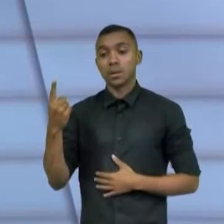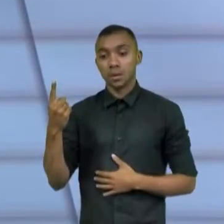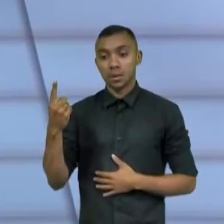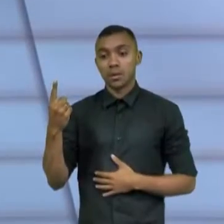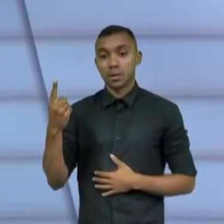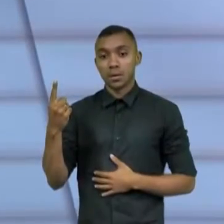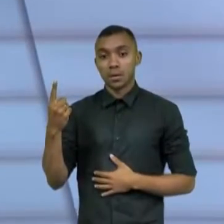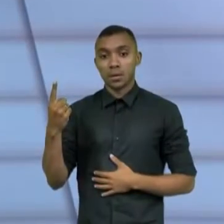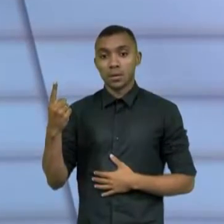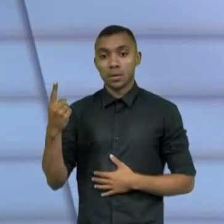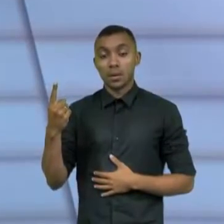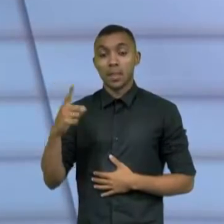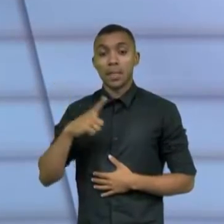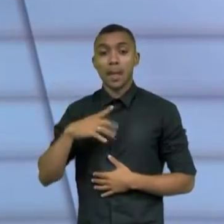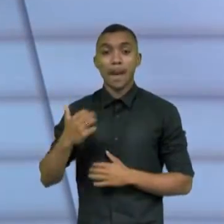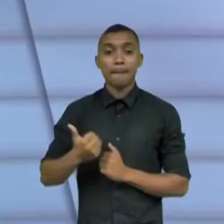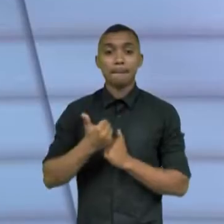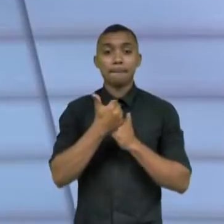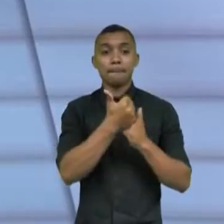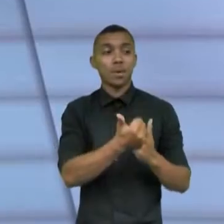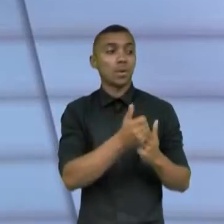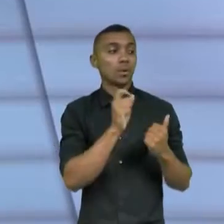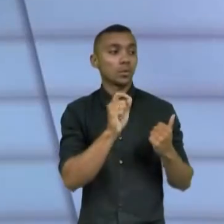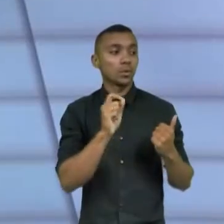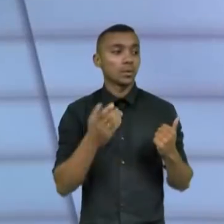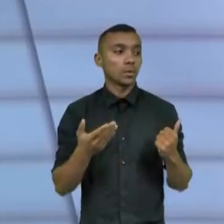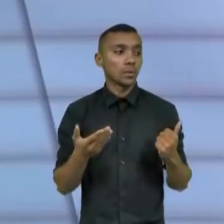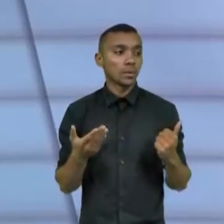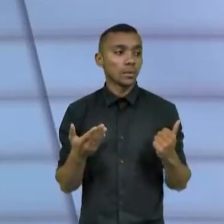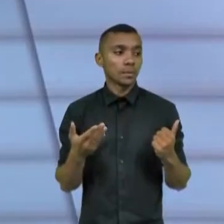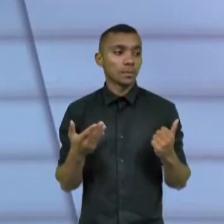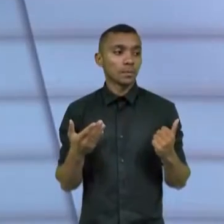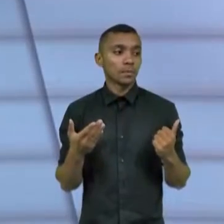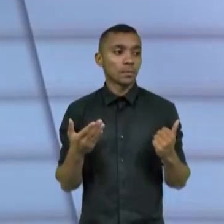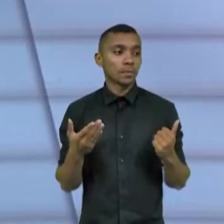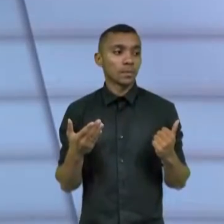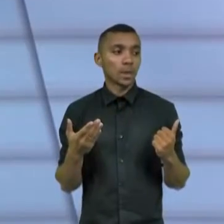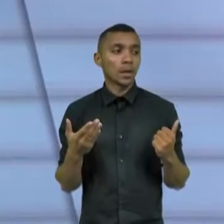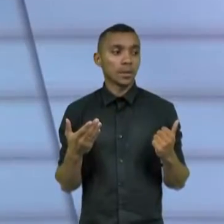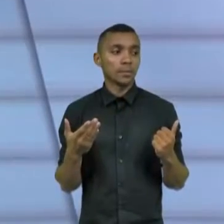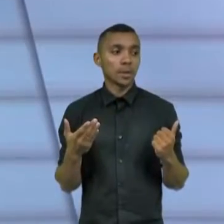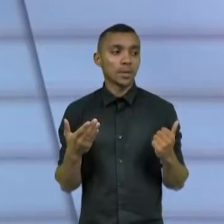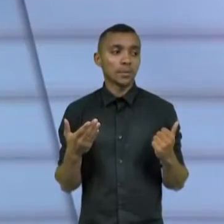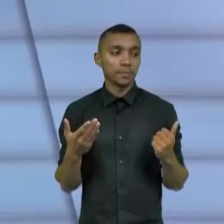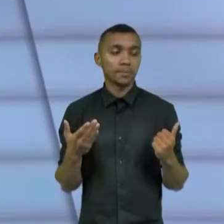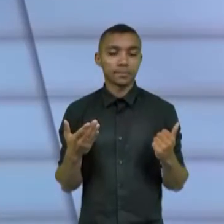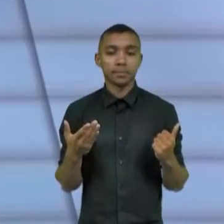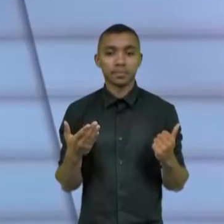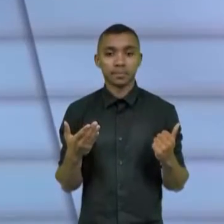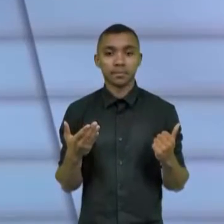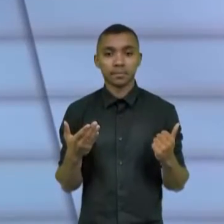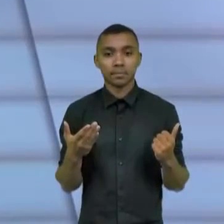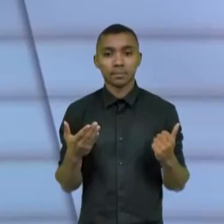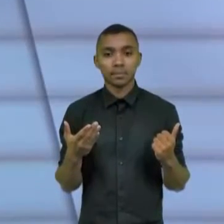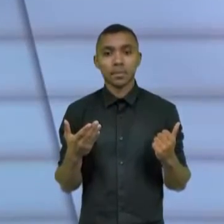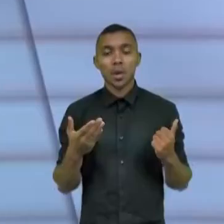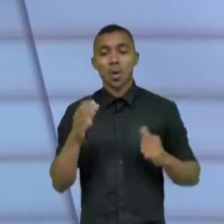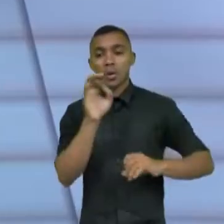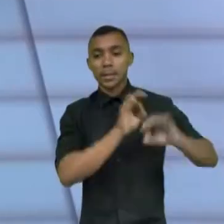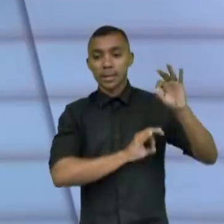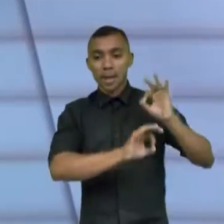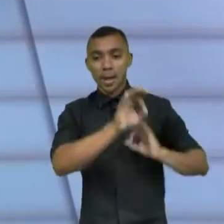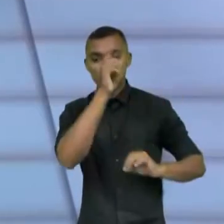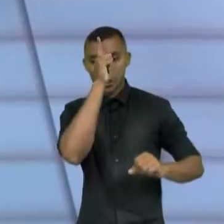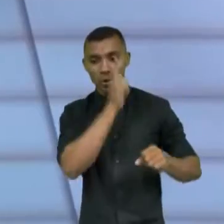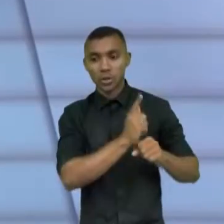filantrópico, um apoio técnico de alguém da empresa para estruturar, fazer a estruturação de gestão ou de